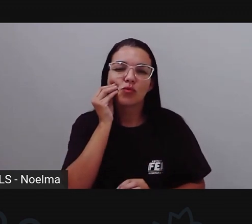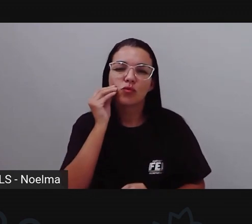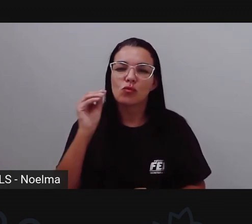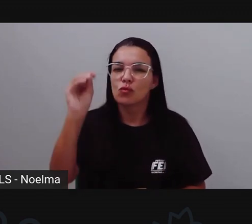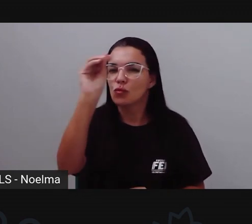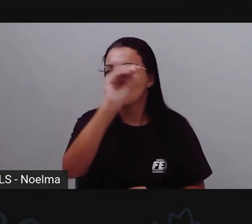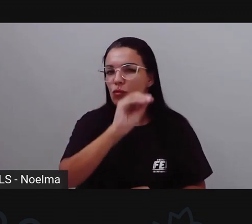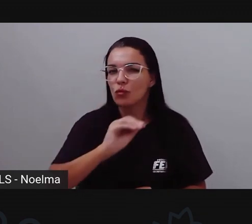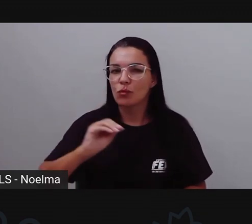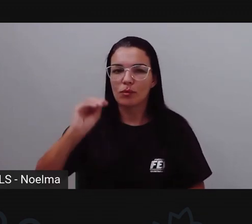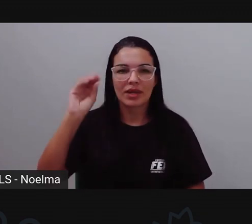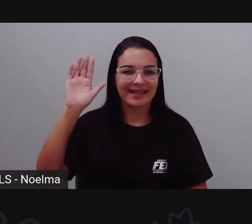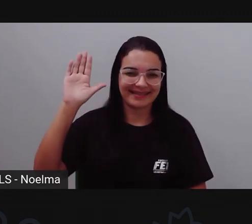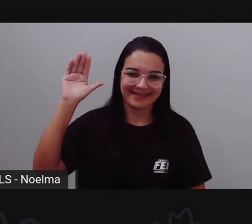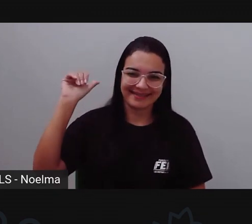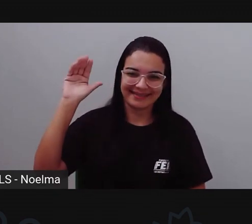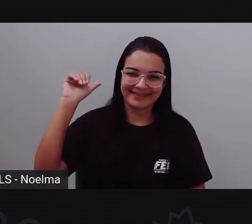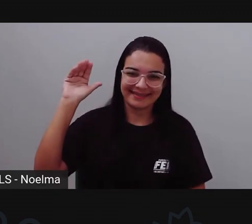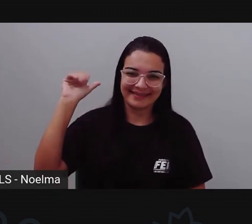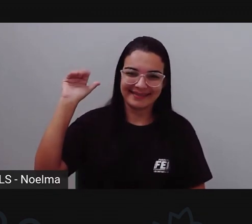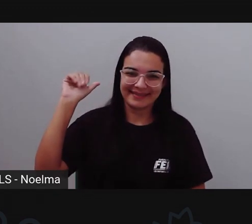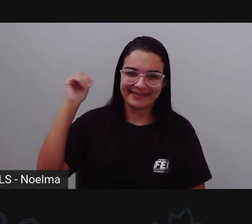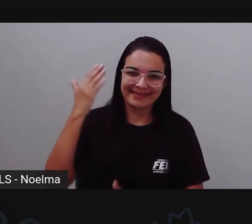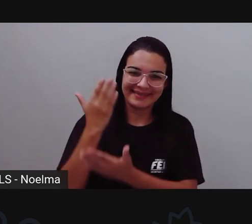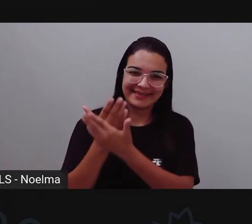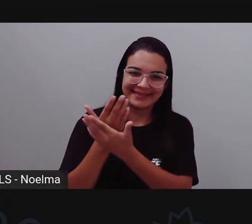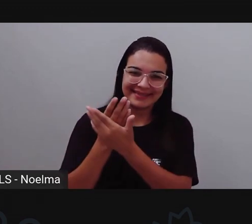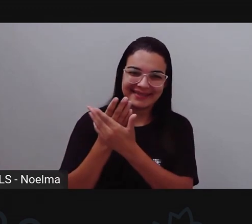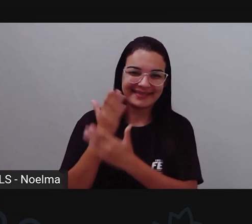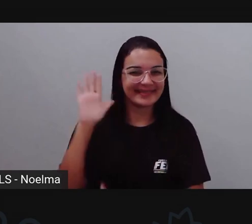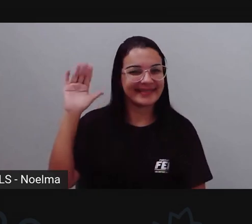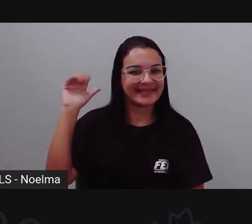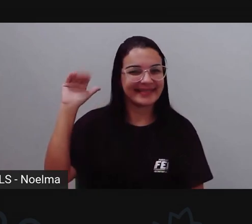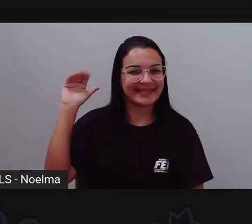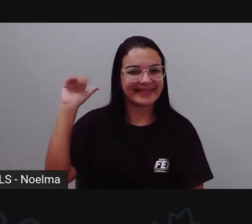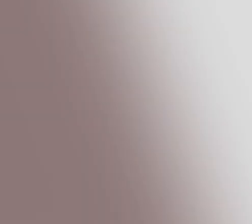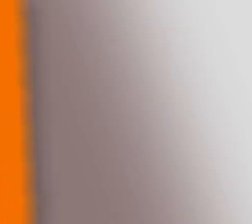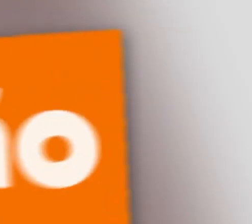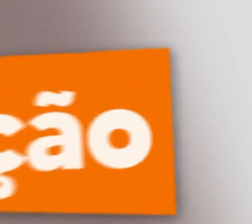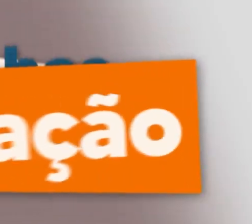para todos, E até a próxima aula, Tchau, Tchau!